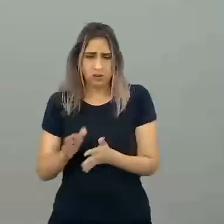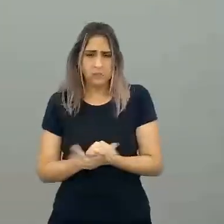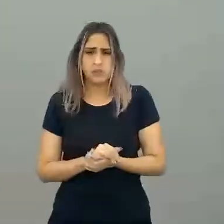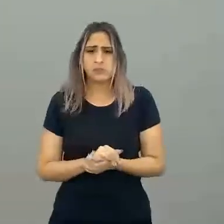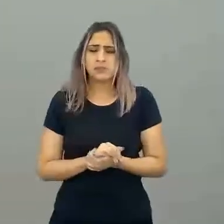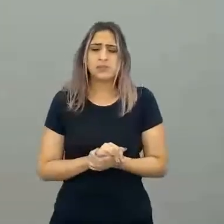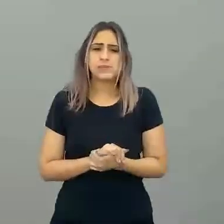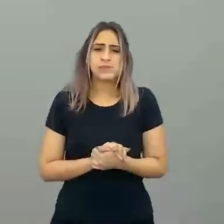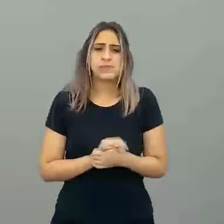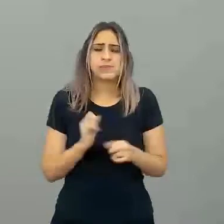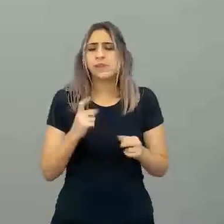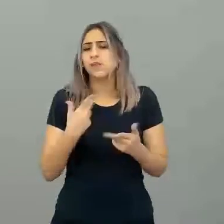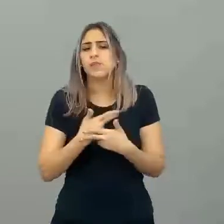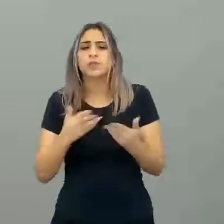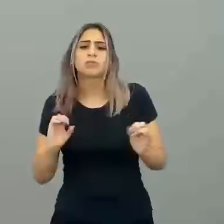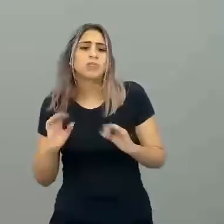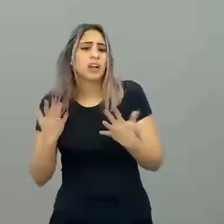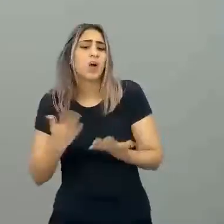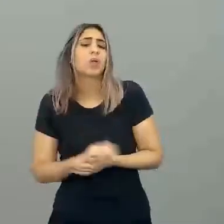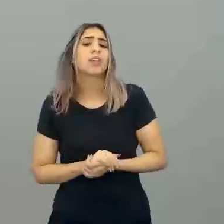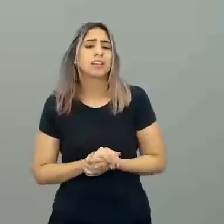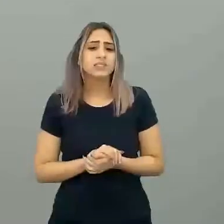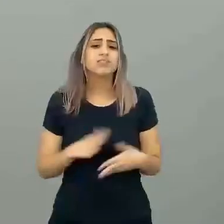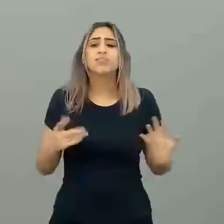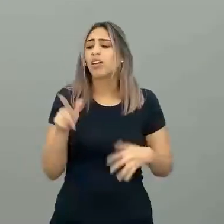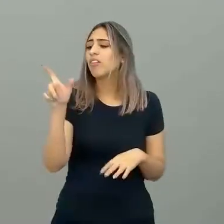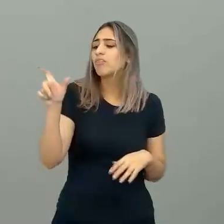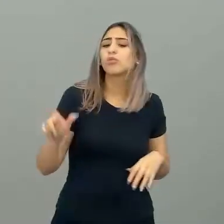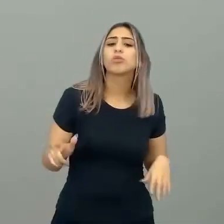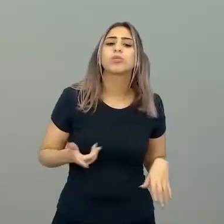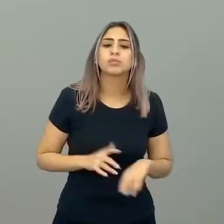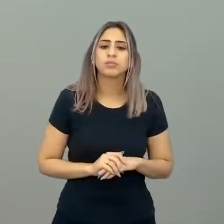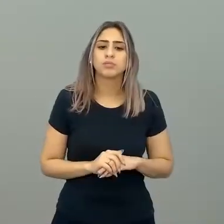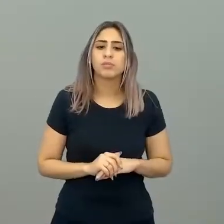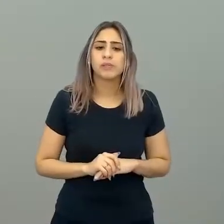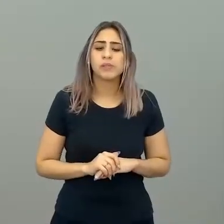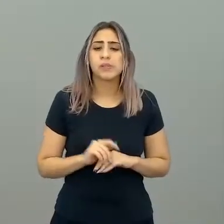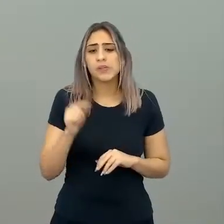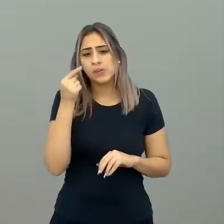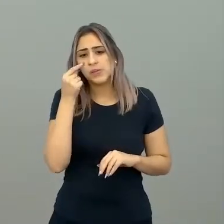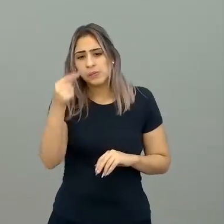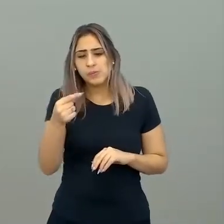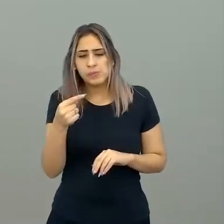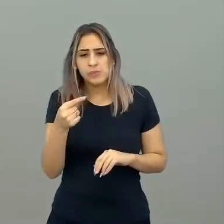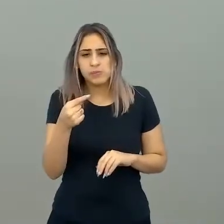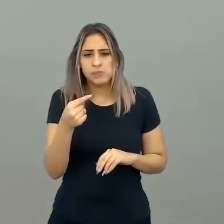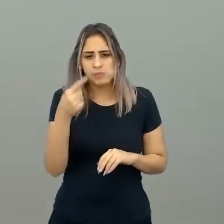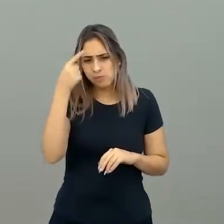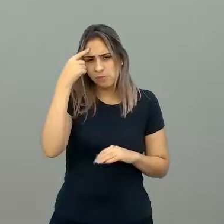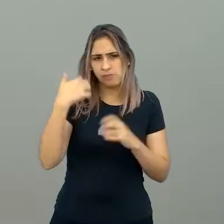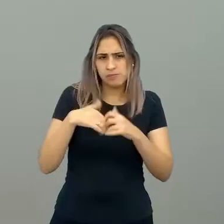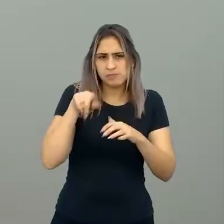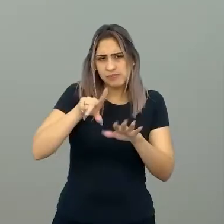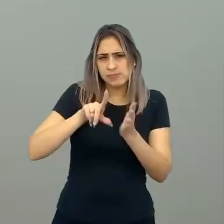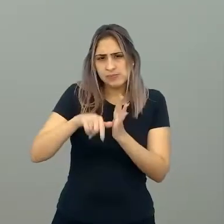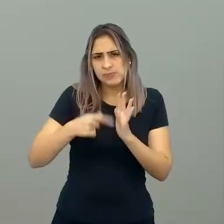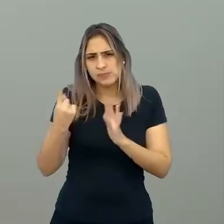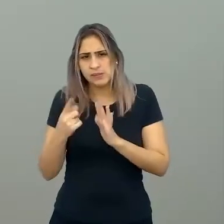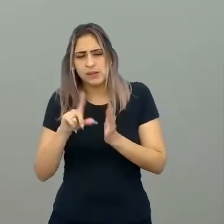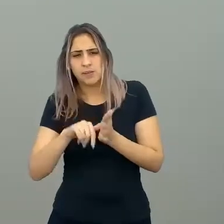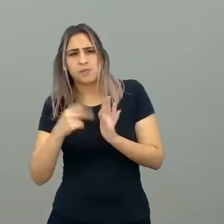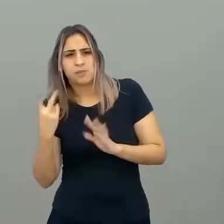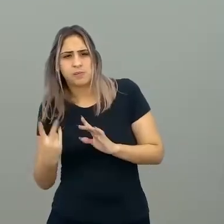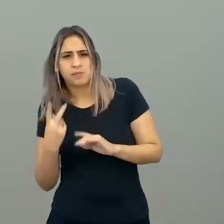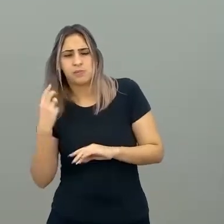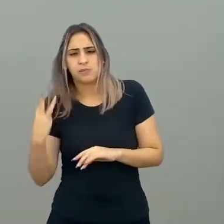pode ser que alguma coisa aconteça. E aí você, vamos dizer, vira um efeito em cadeia. Se você atrasa a primeira, vai atrasar a